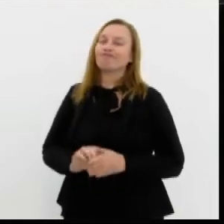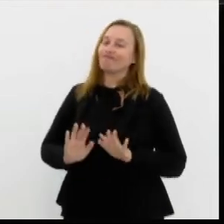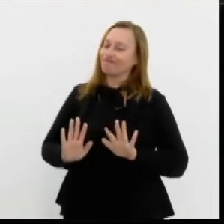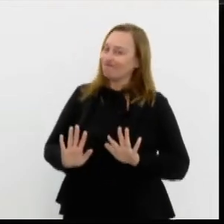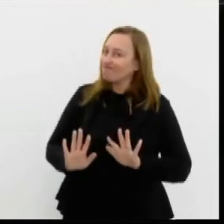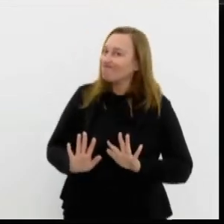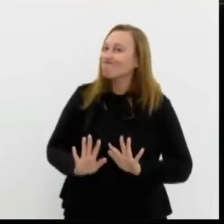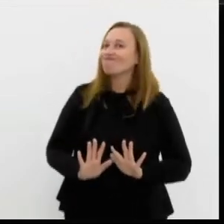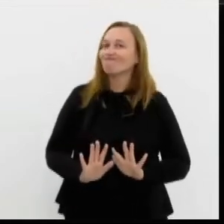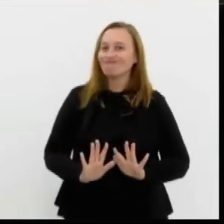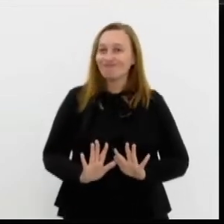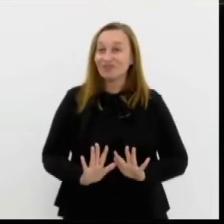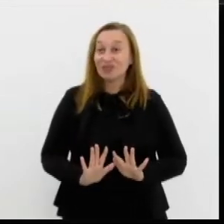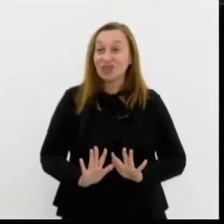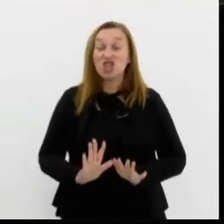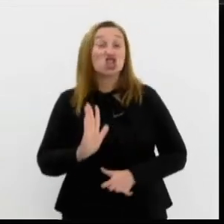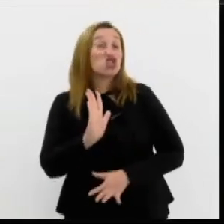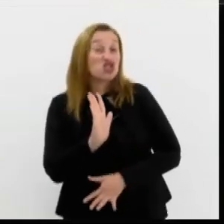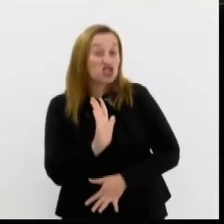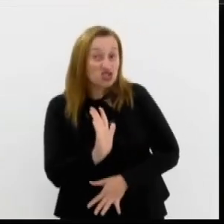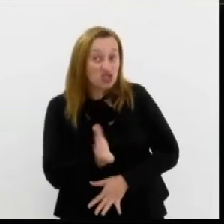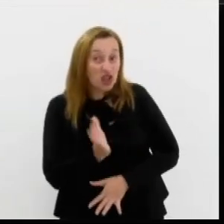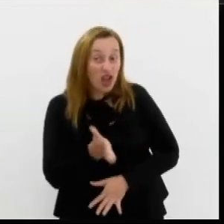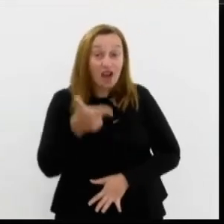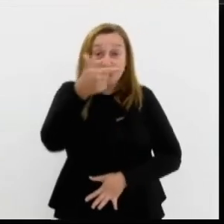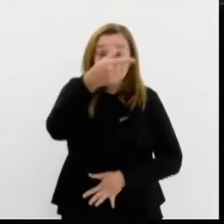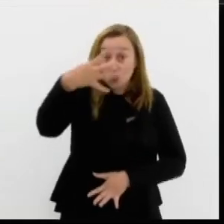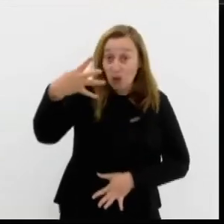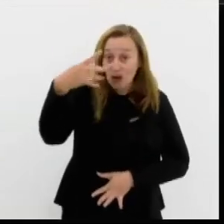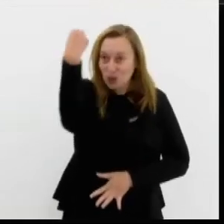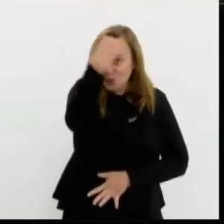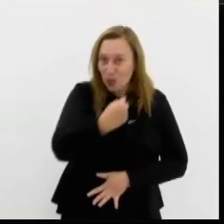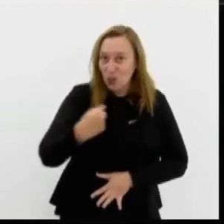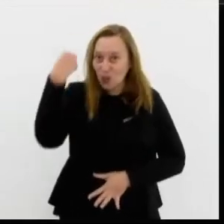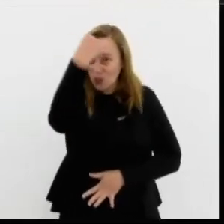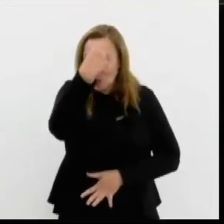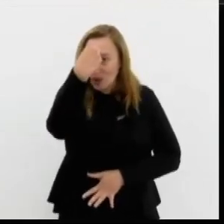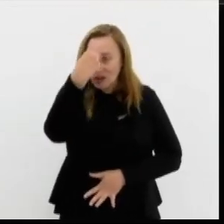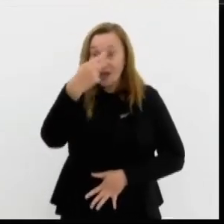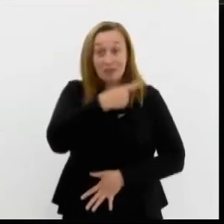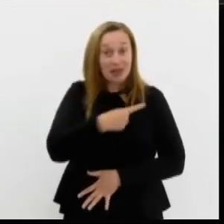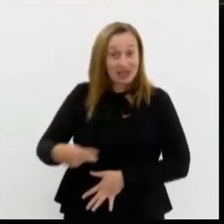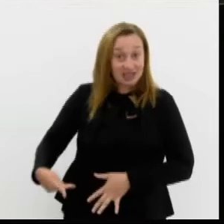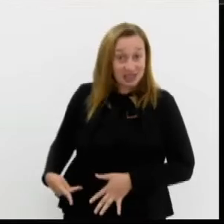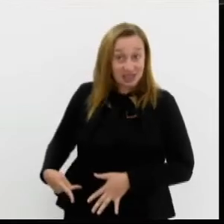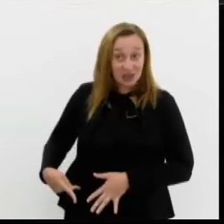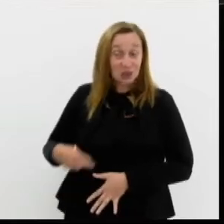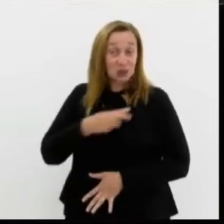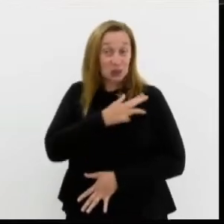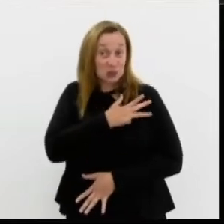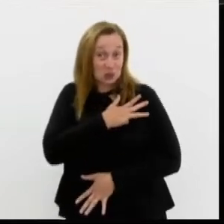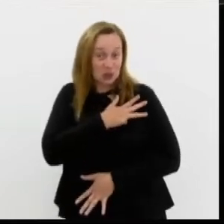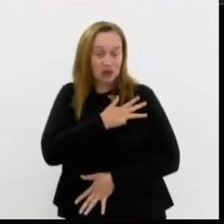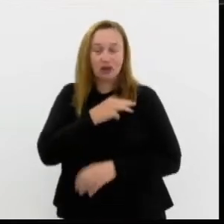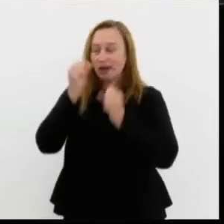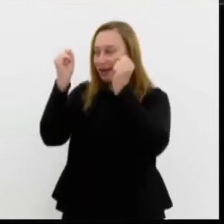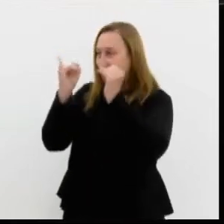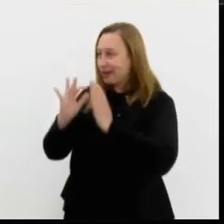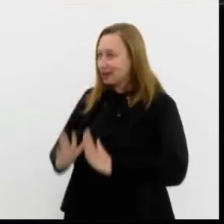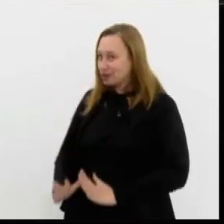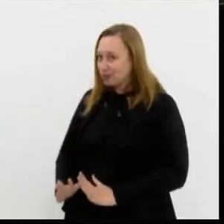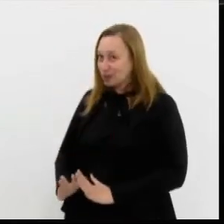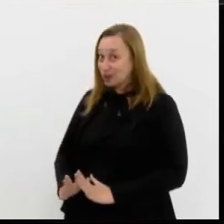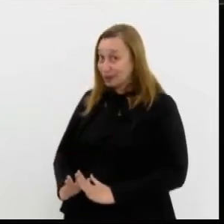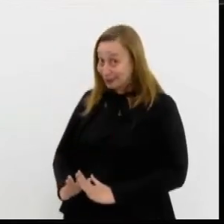Aliás, já foi dado 24 horas para que o presidente Lula se explique sobre